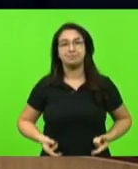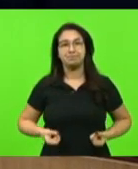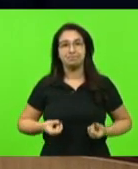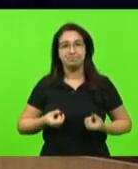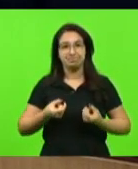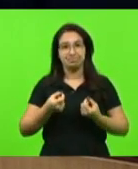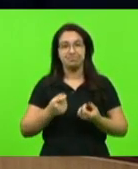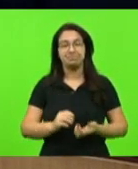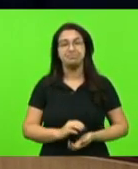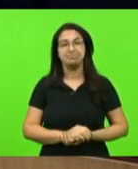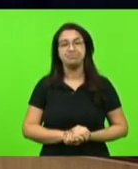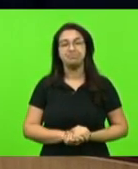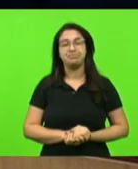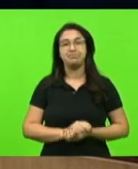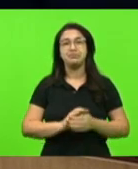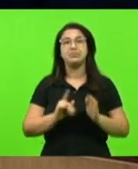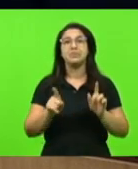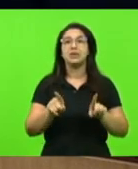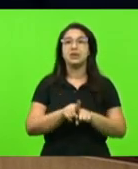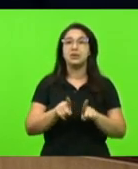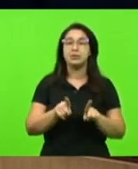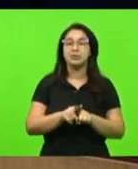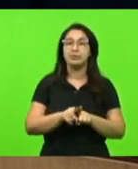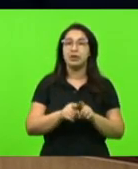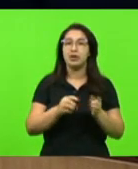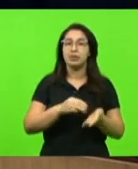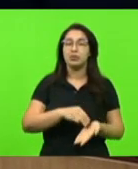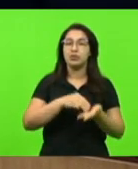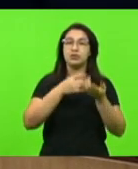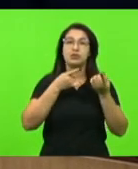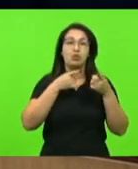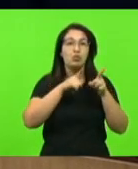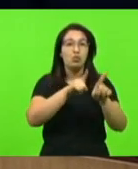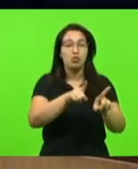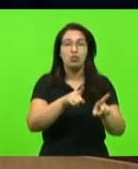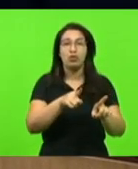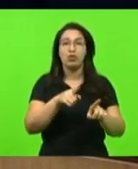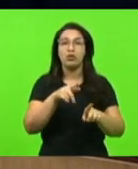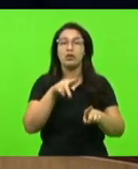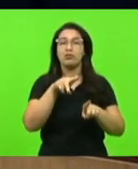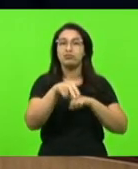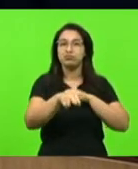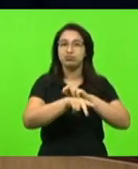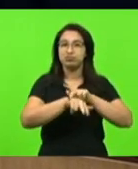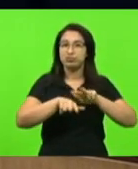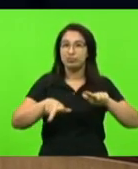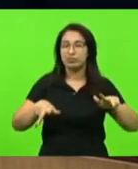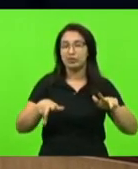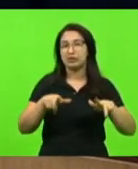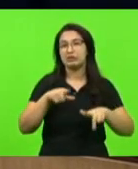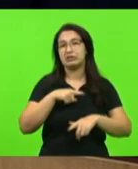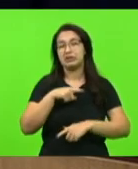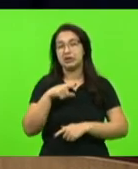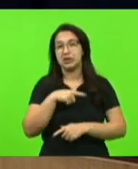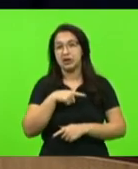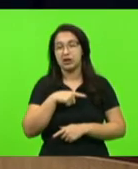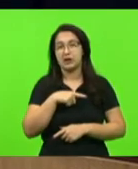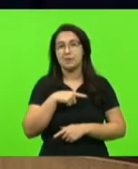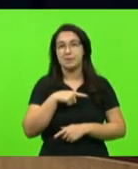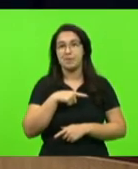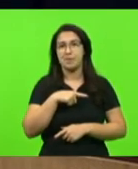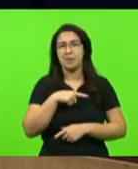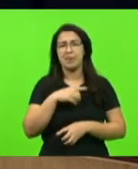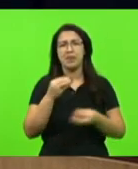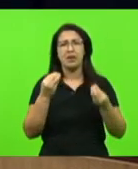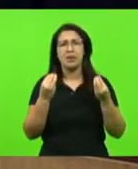moção de contrariedade aos cortes havidos. Não é possível